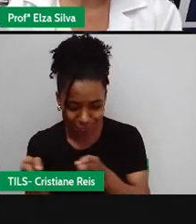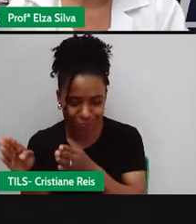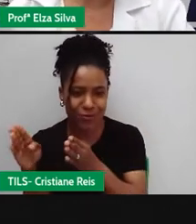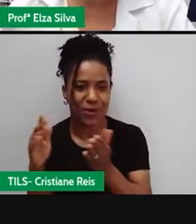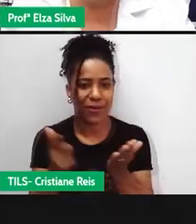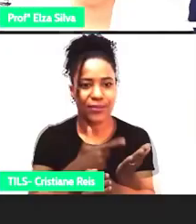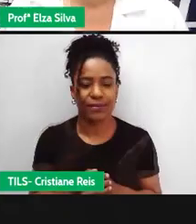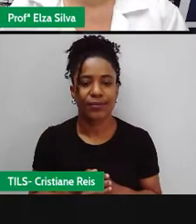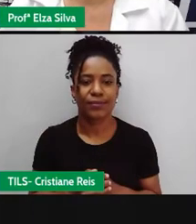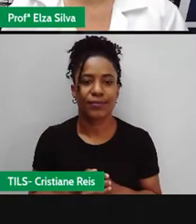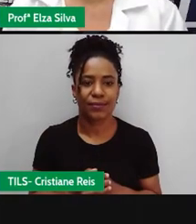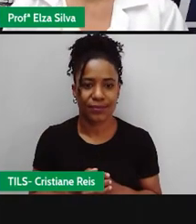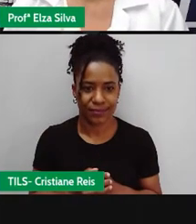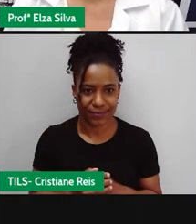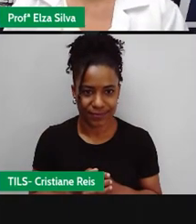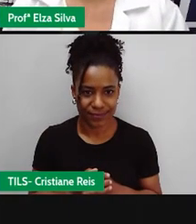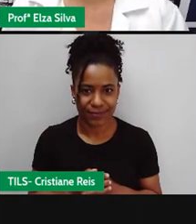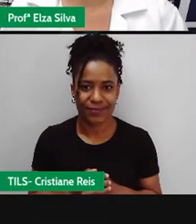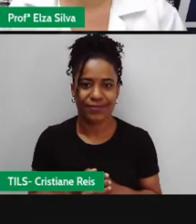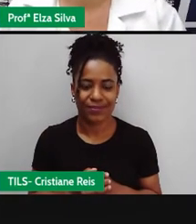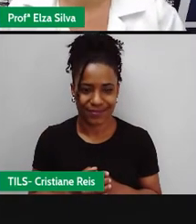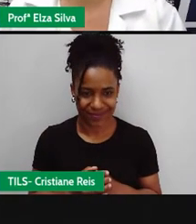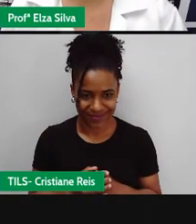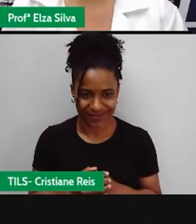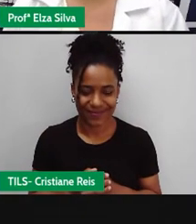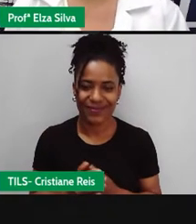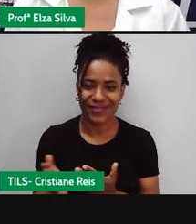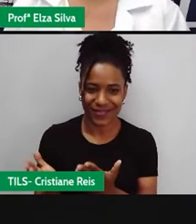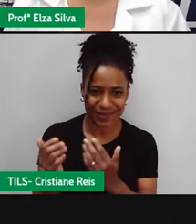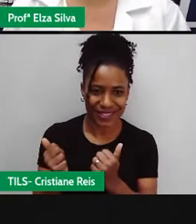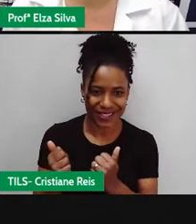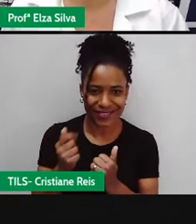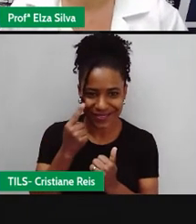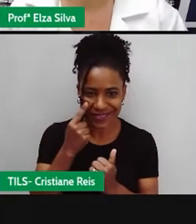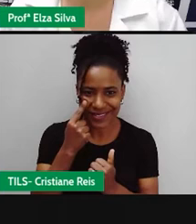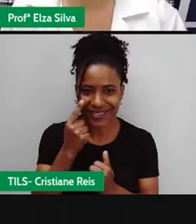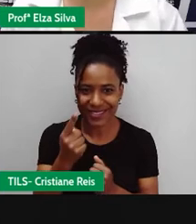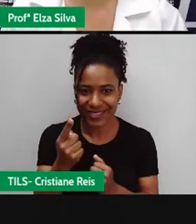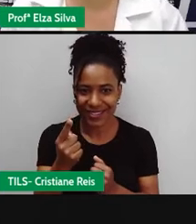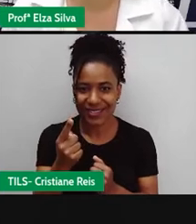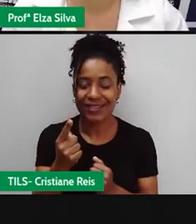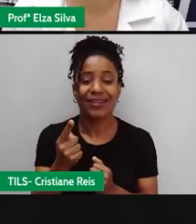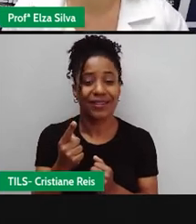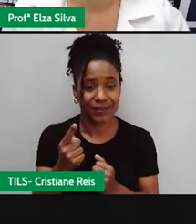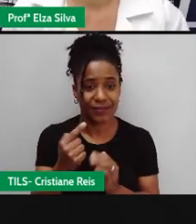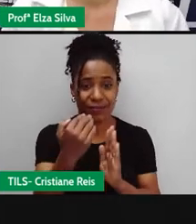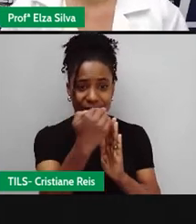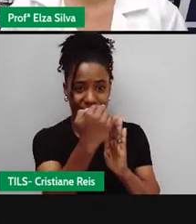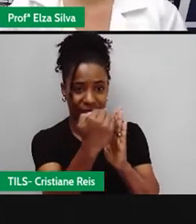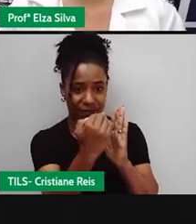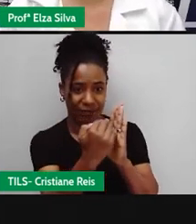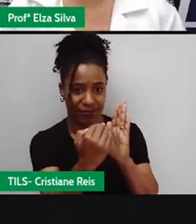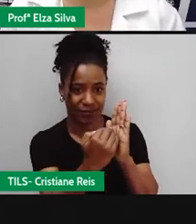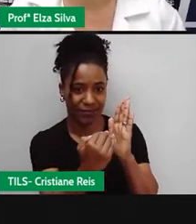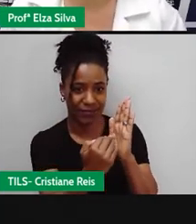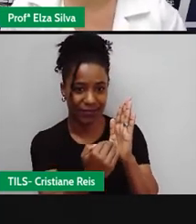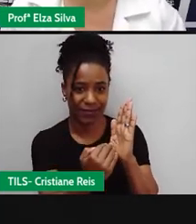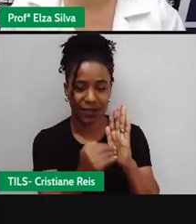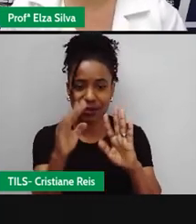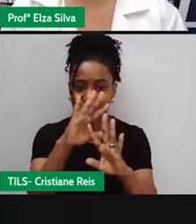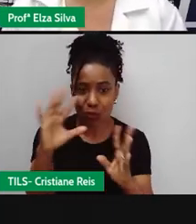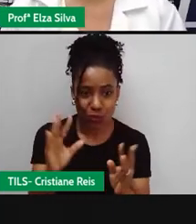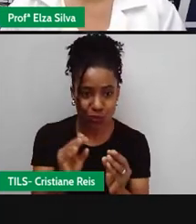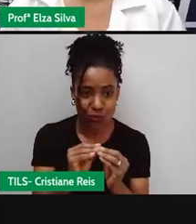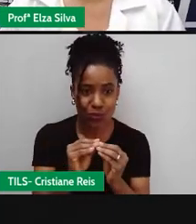Ok Let's go Aqui vocês tem um exemplo De uma ficha técnica Ela sintetiza